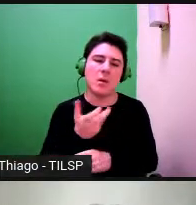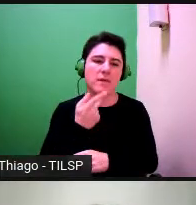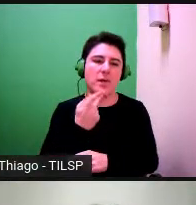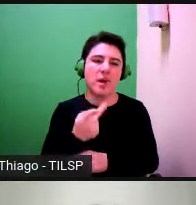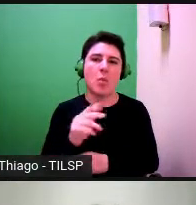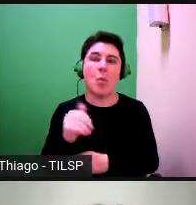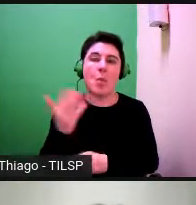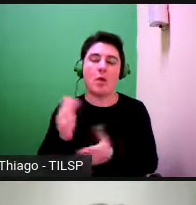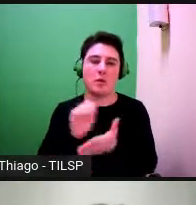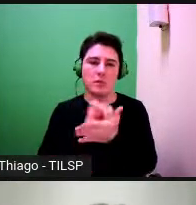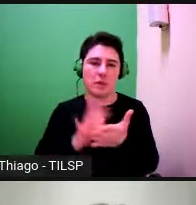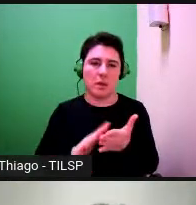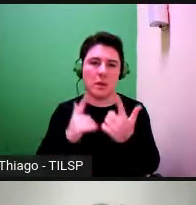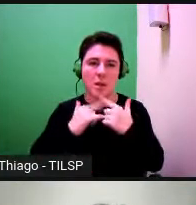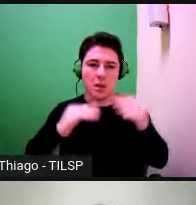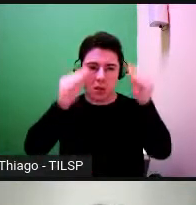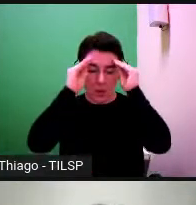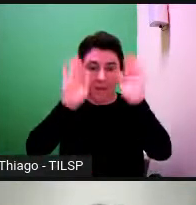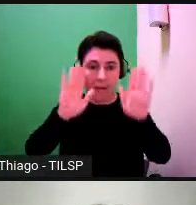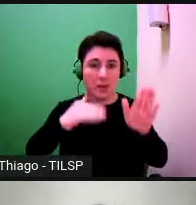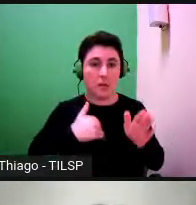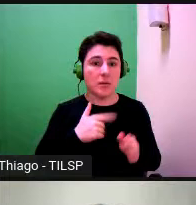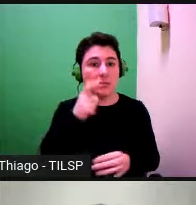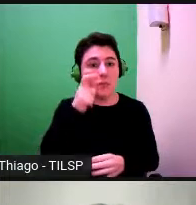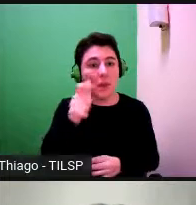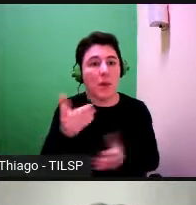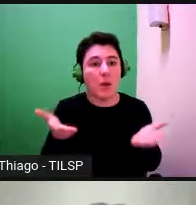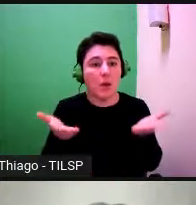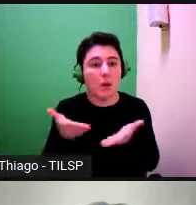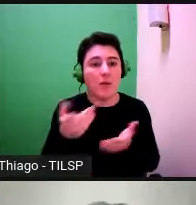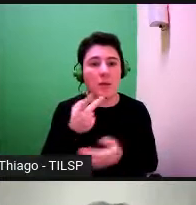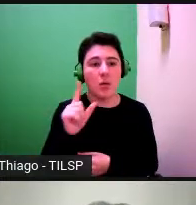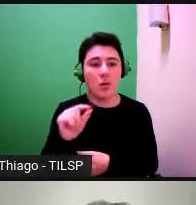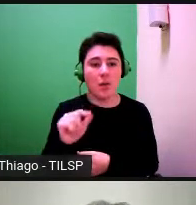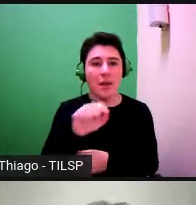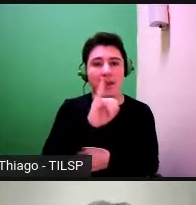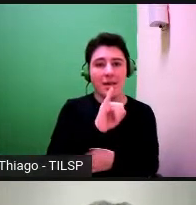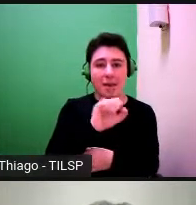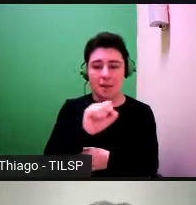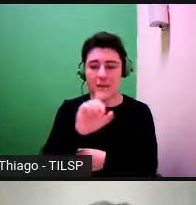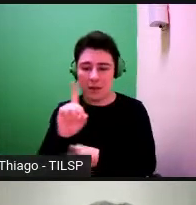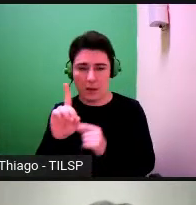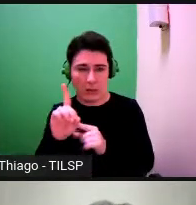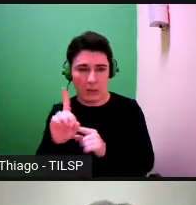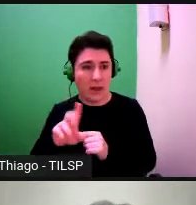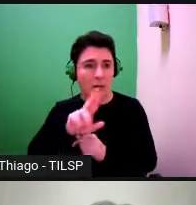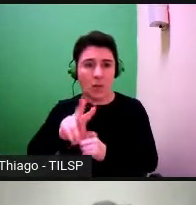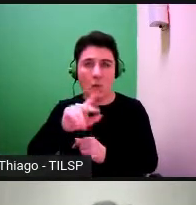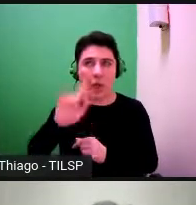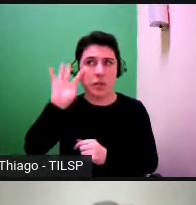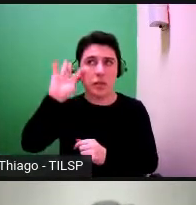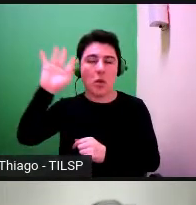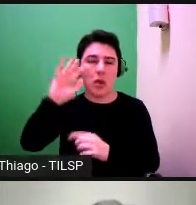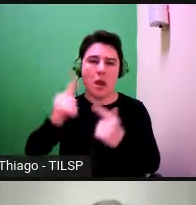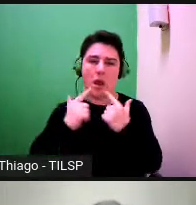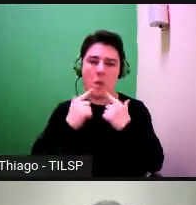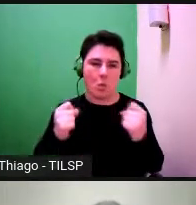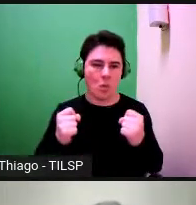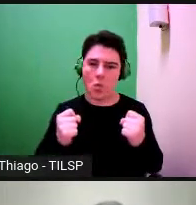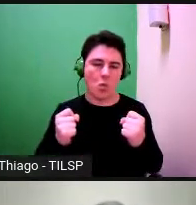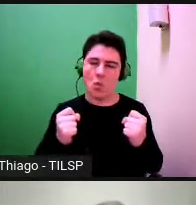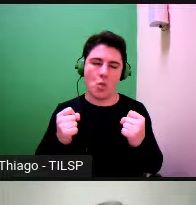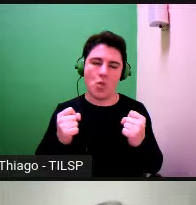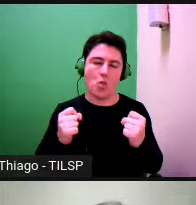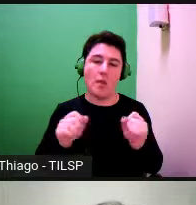linguagem. O que me interessa aqui sublinhar é dizer que o ISD, que não é uma teoria linguística, tem uma visão